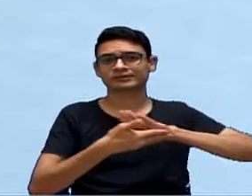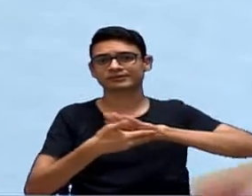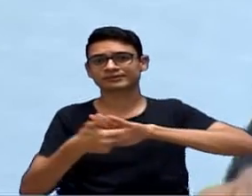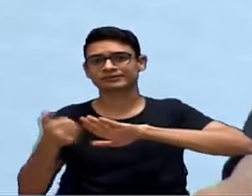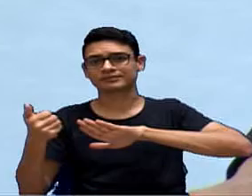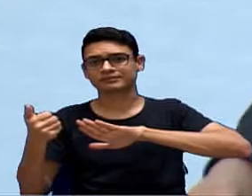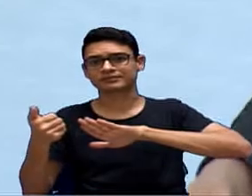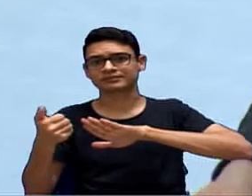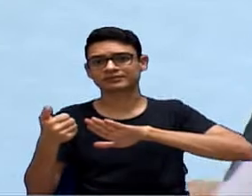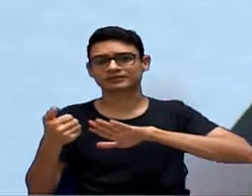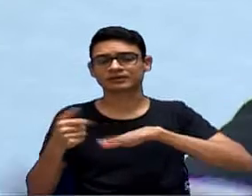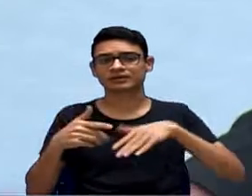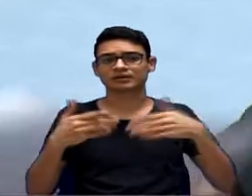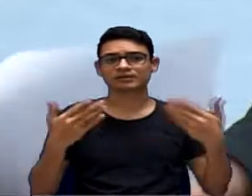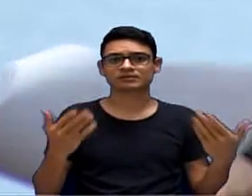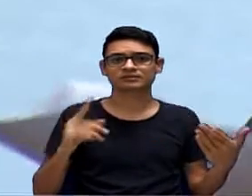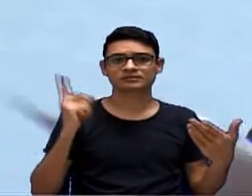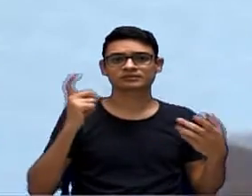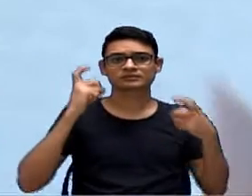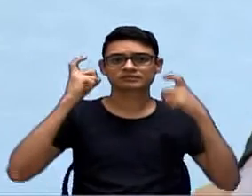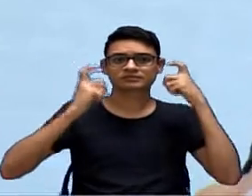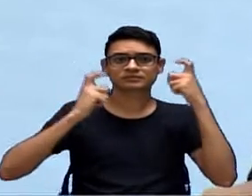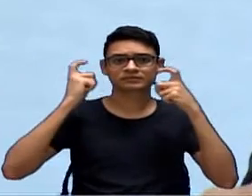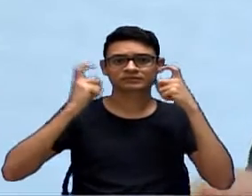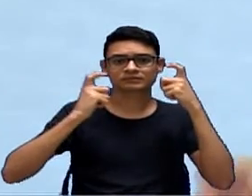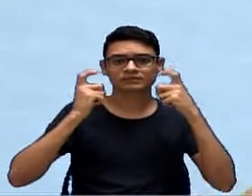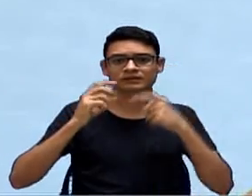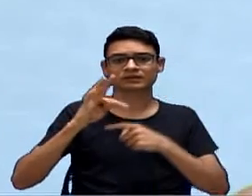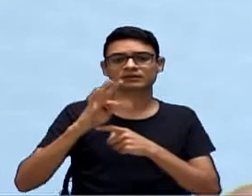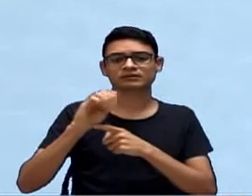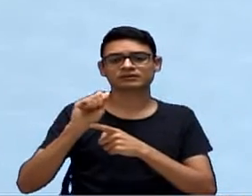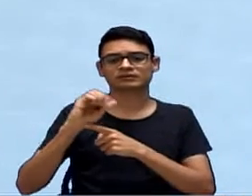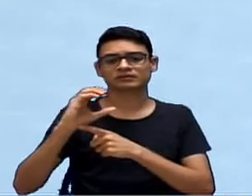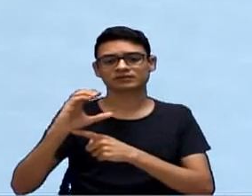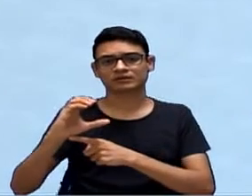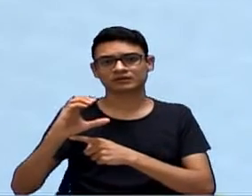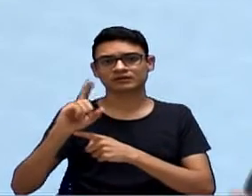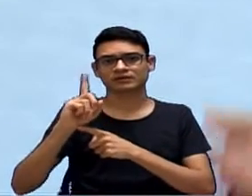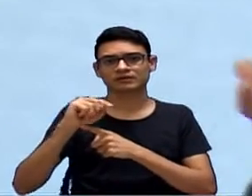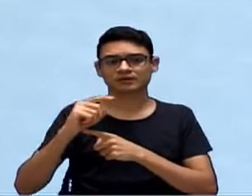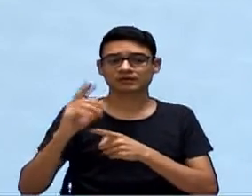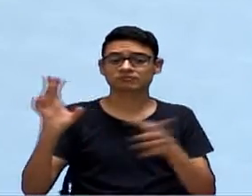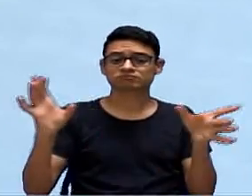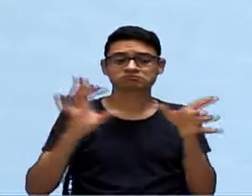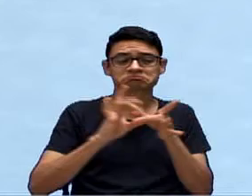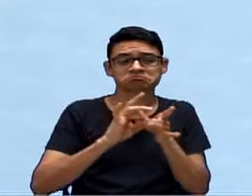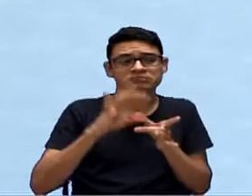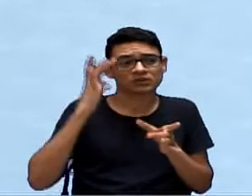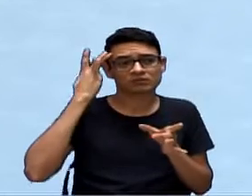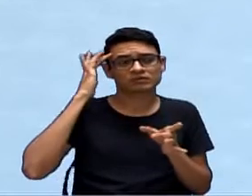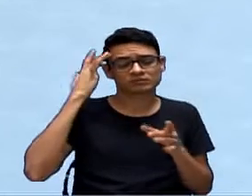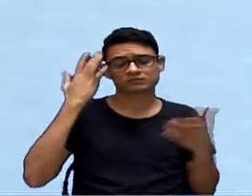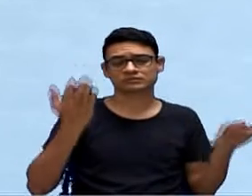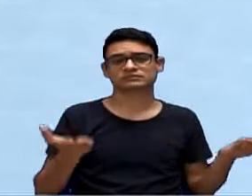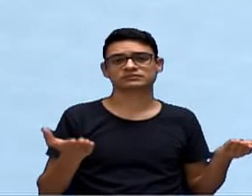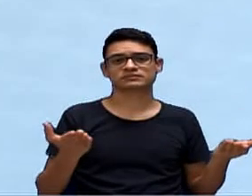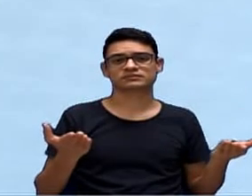né? Daí, fica essa preocupação do TAC, que o TAC, ao meu ver, ele dialoga. Então, eu peço pela